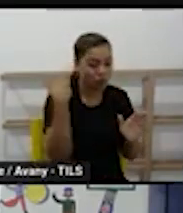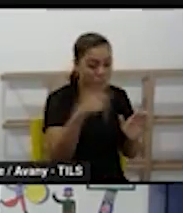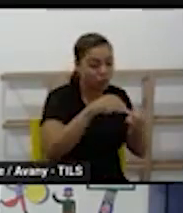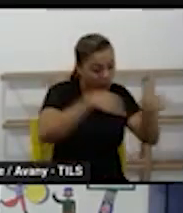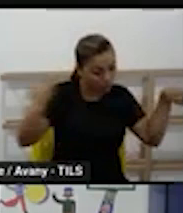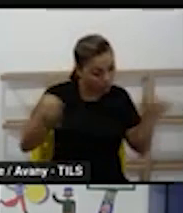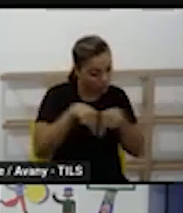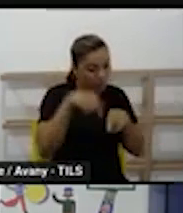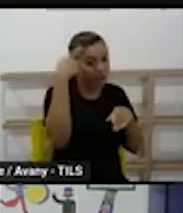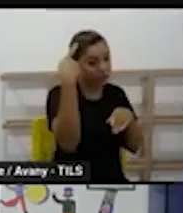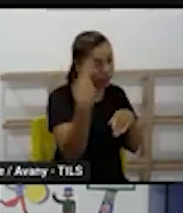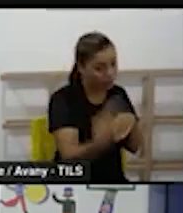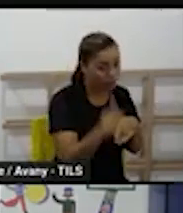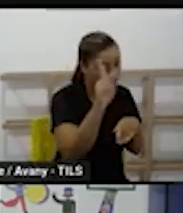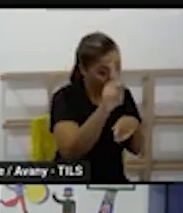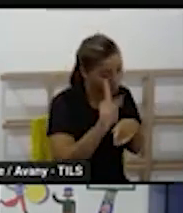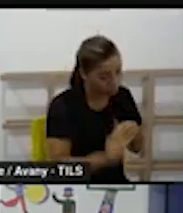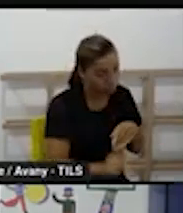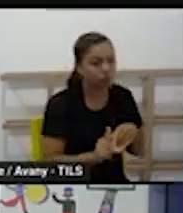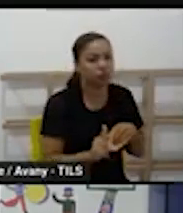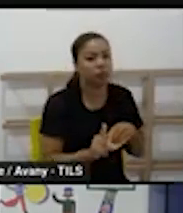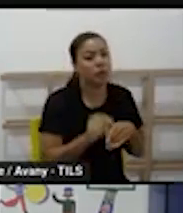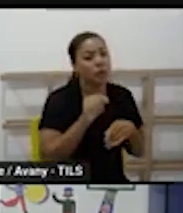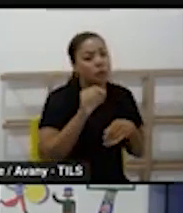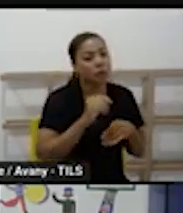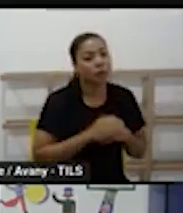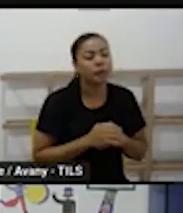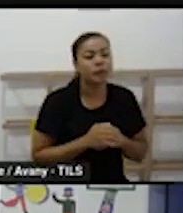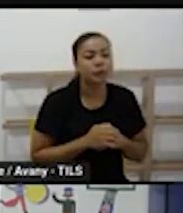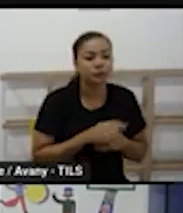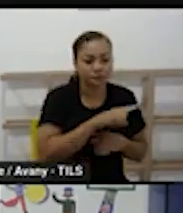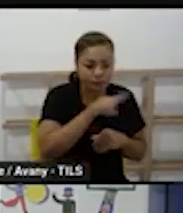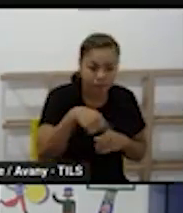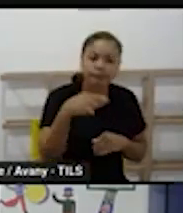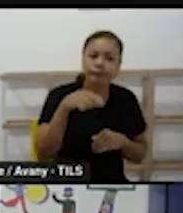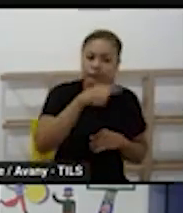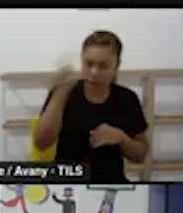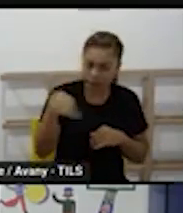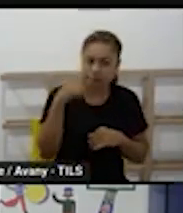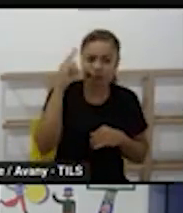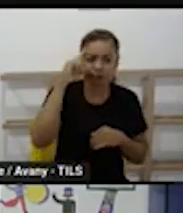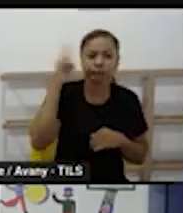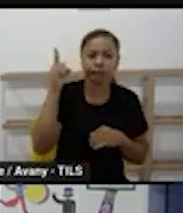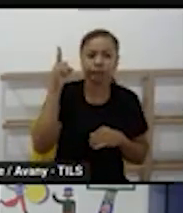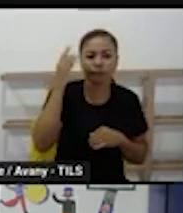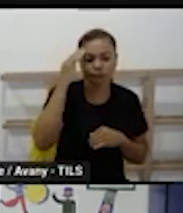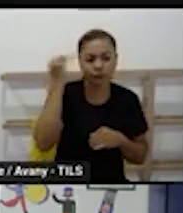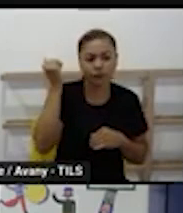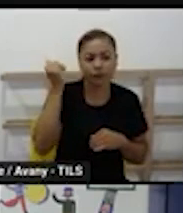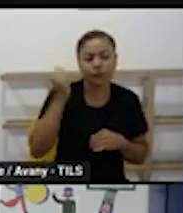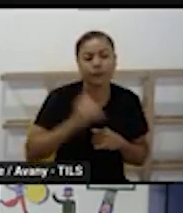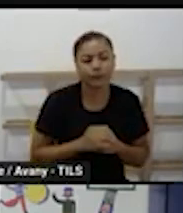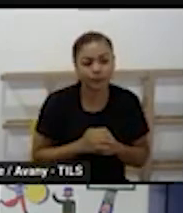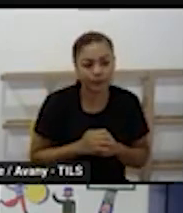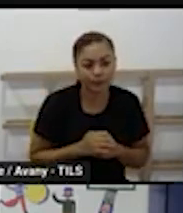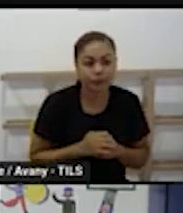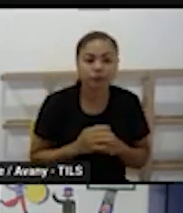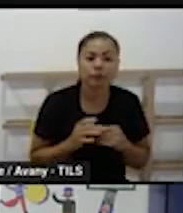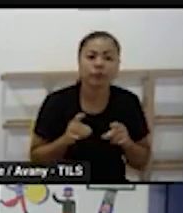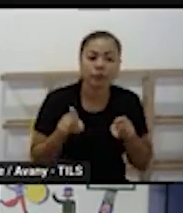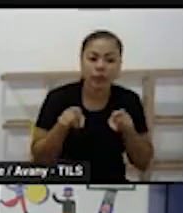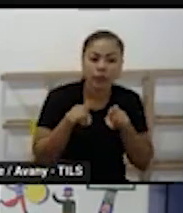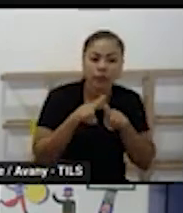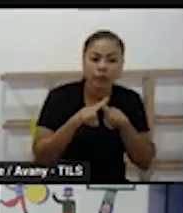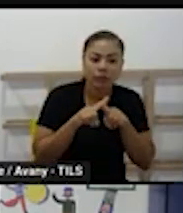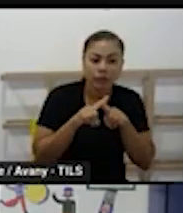dentro da rotina escolar a gente sabe que a gente precisa levar em consideração essas particularidades e pensar